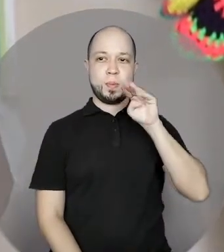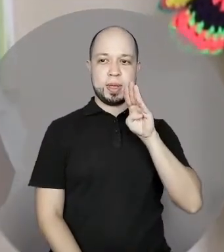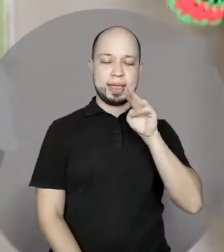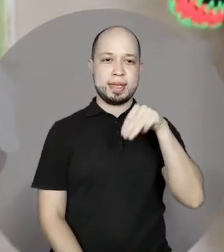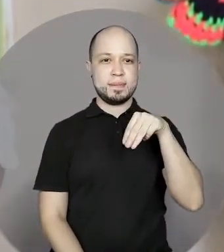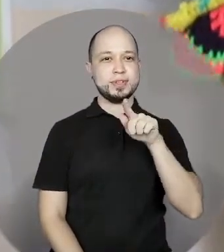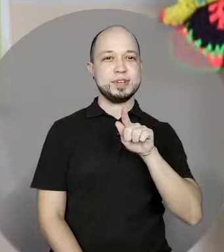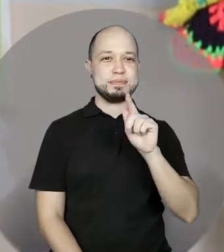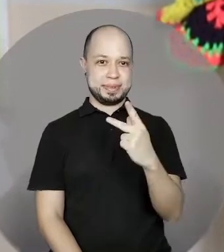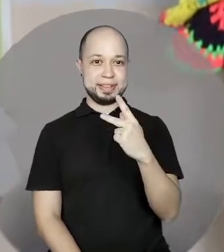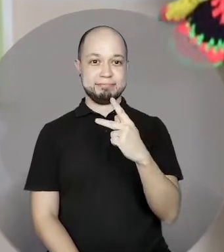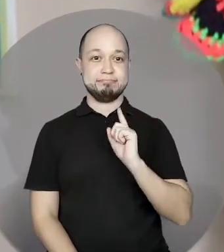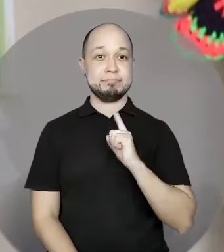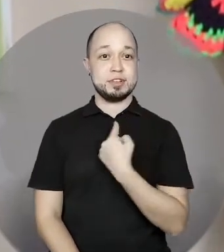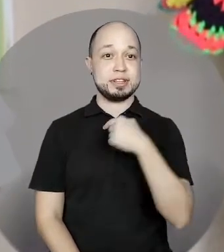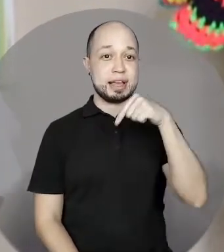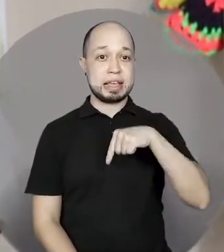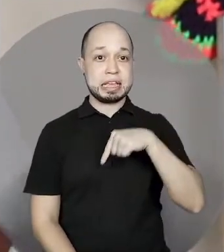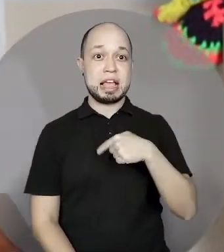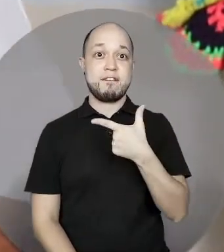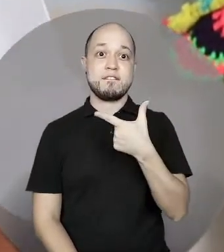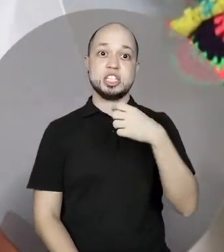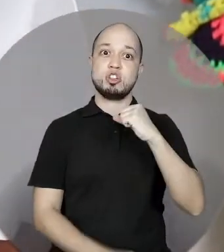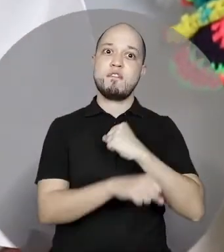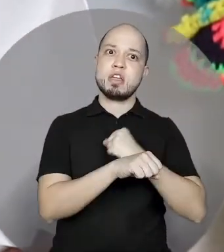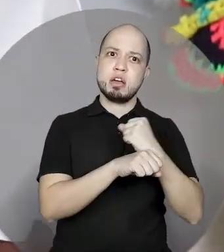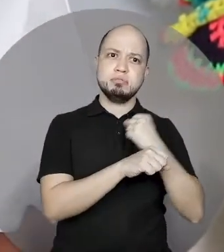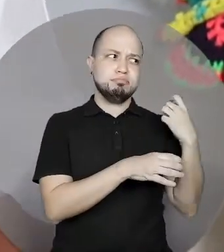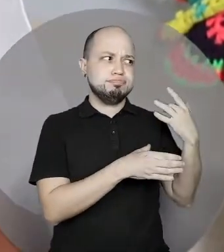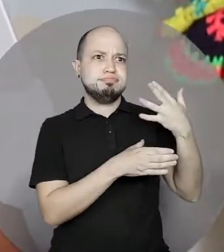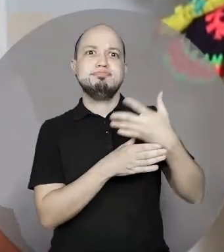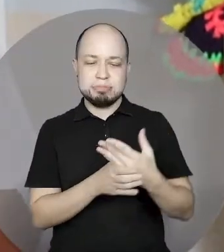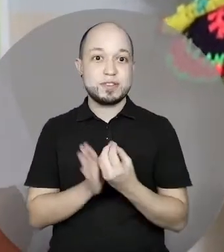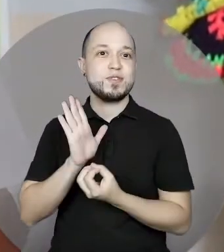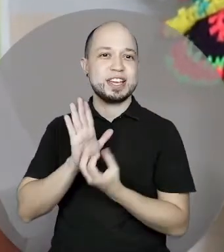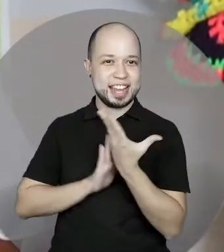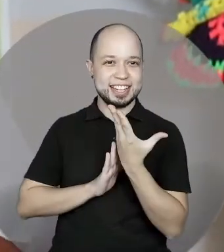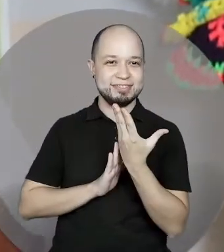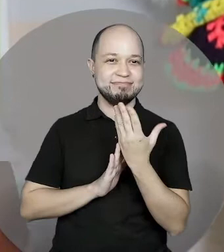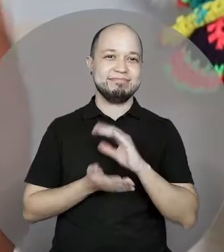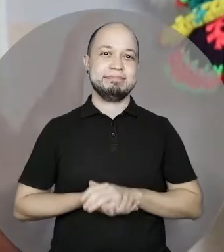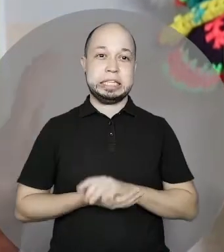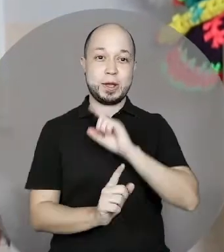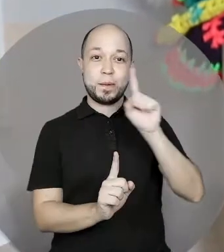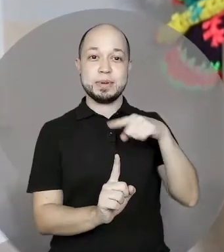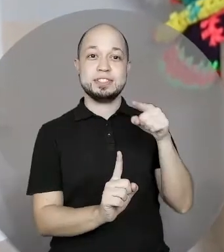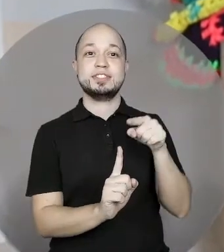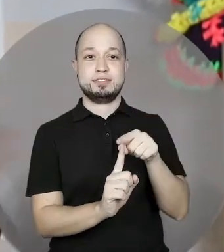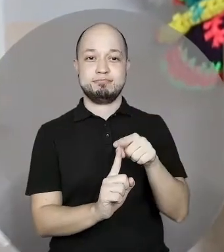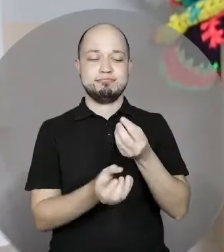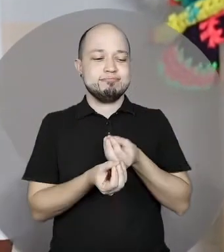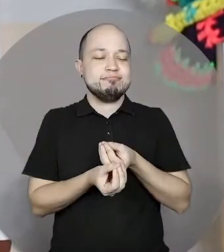Nós aqui temos 29 anos de fundação e nosso objetivo é proporcionar